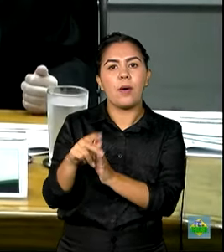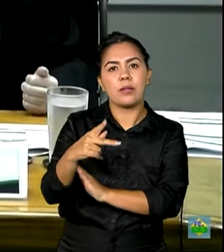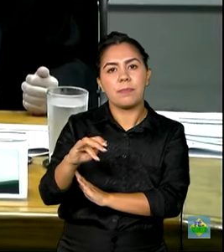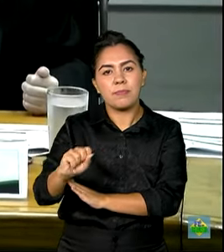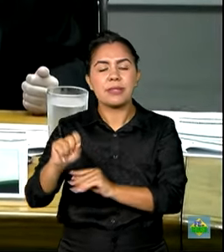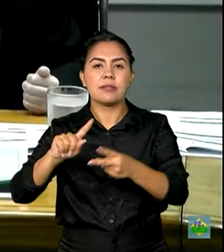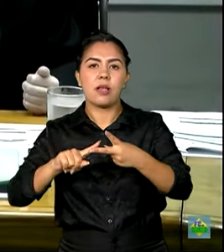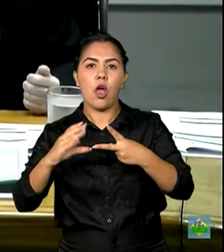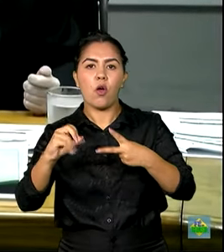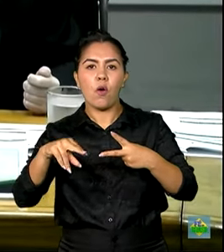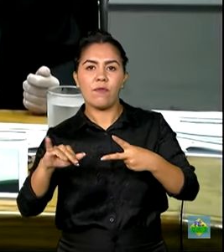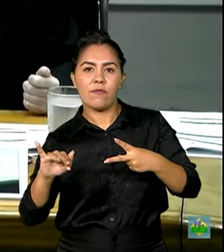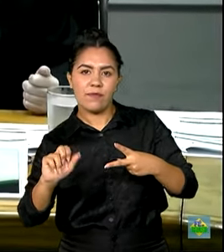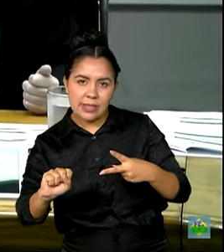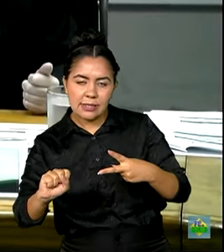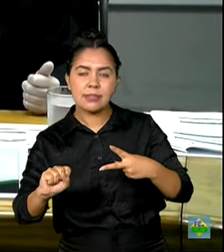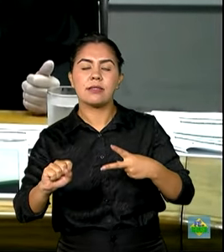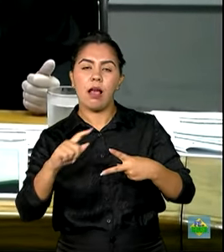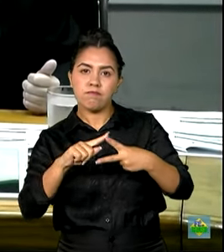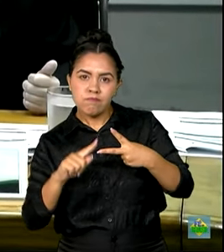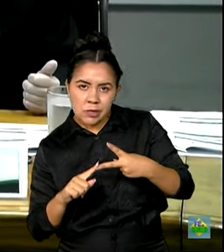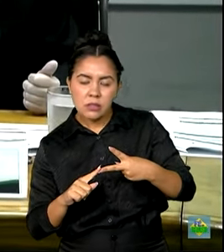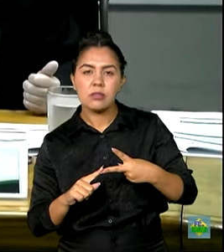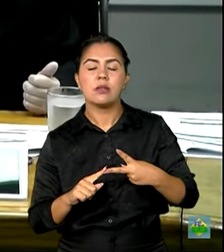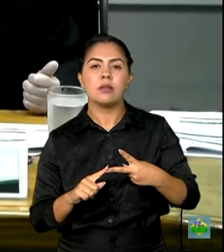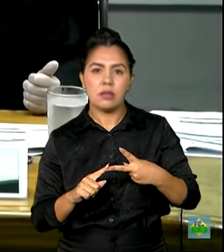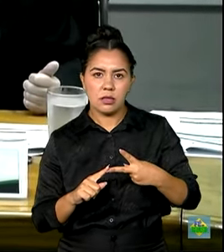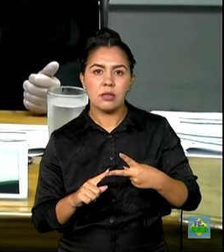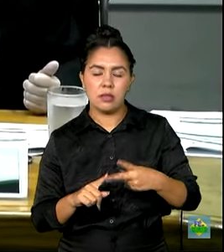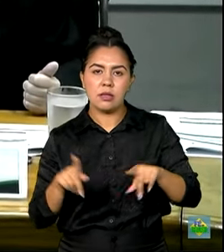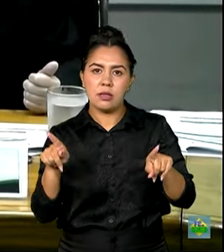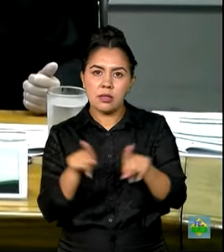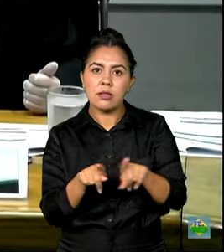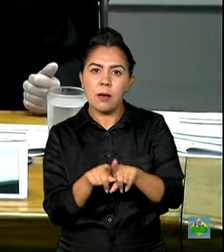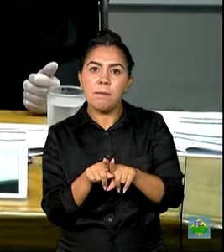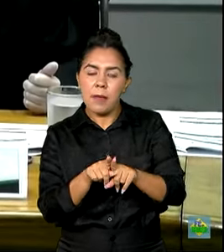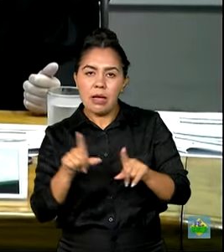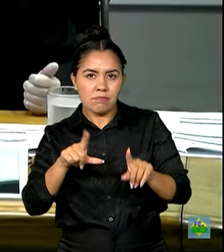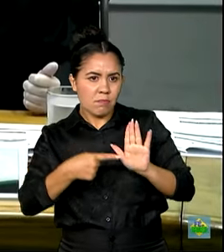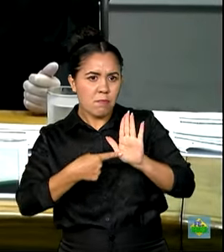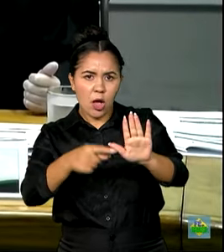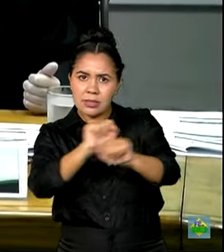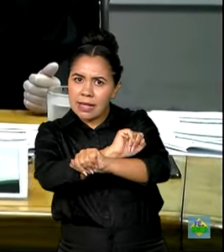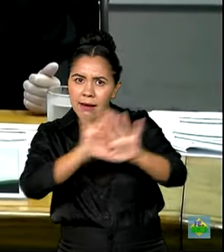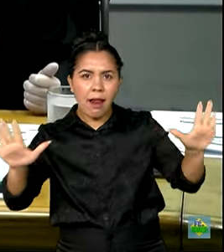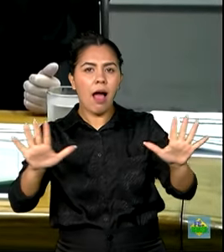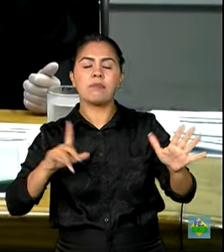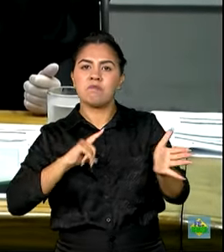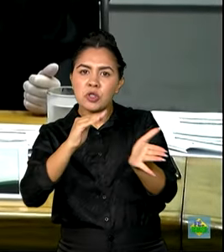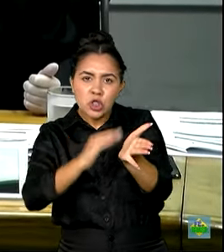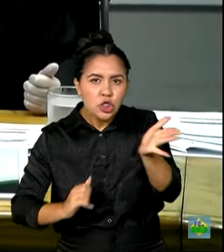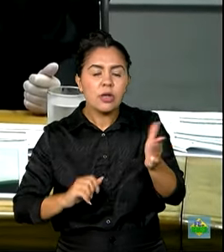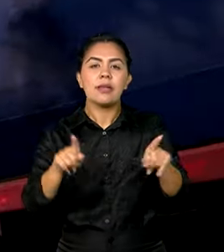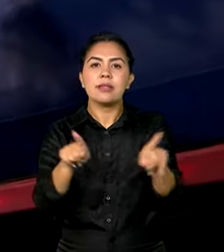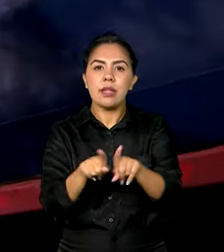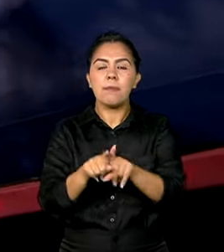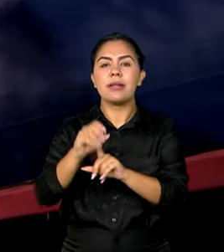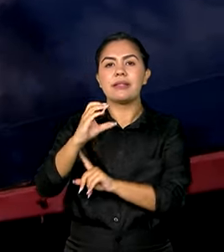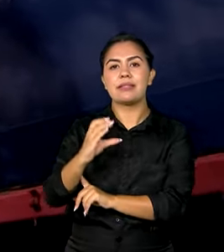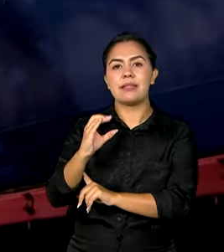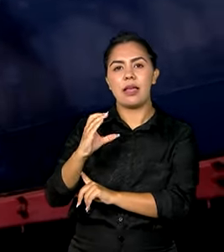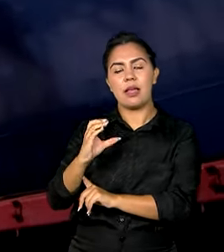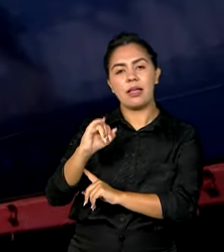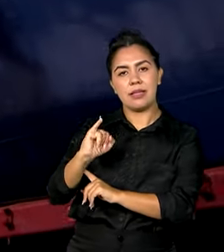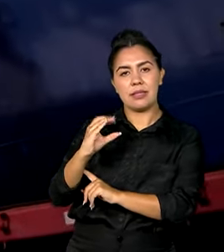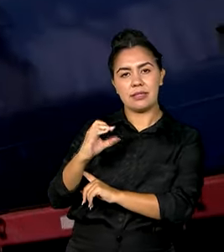da COFINS ao retirar do montante de forma explícita o acreditamento do ICMS. O